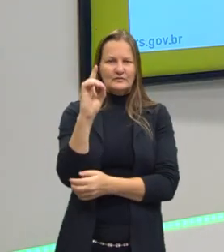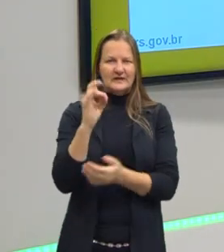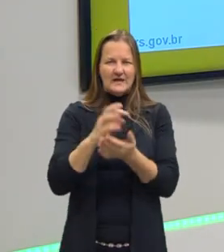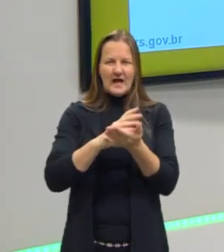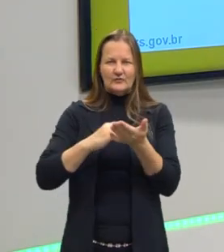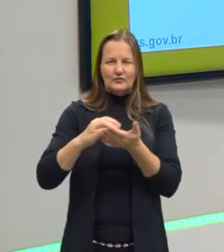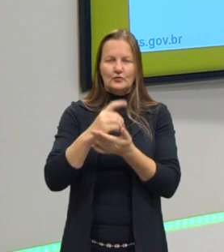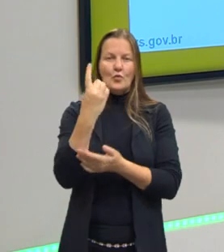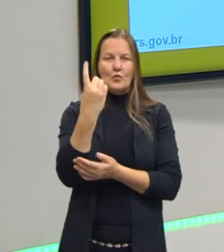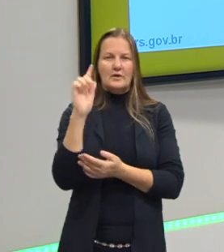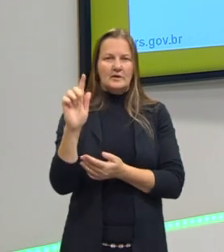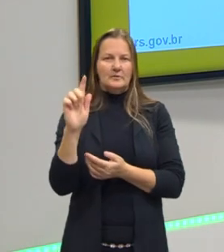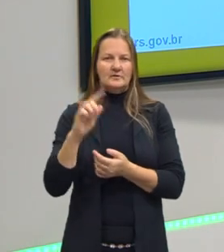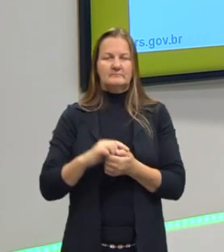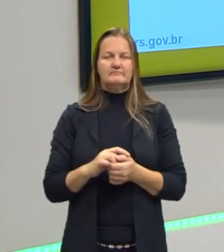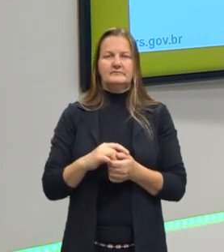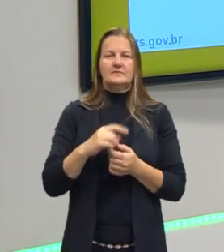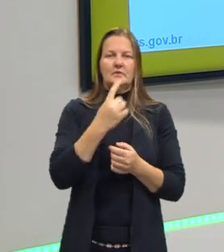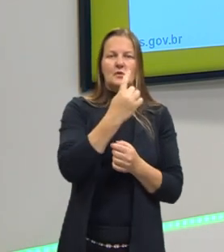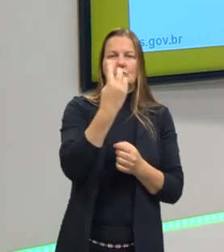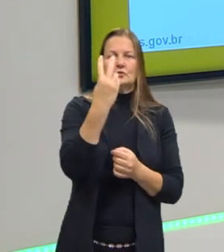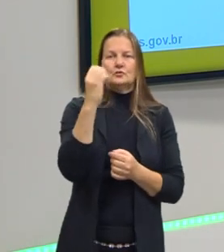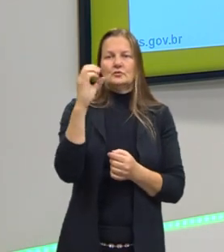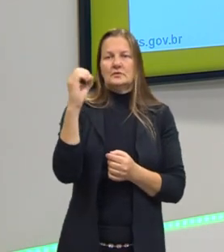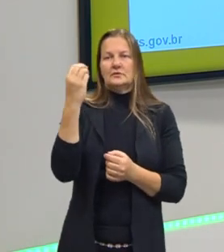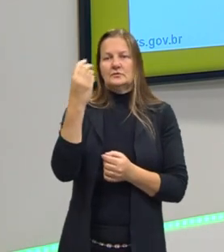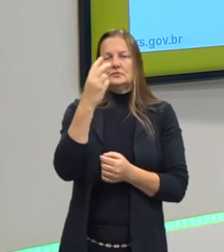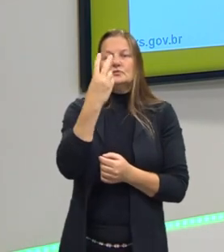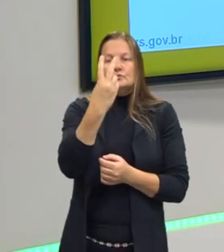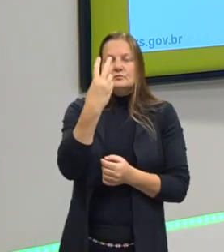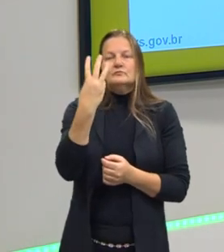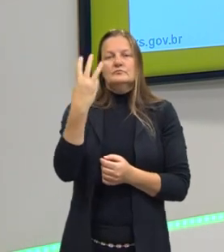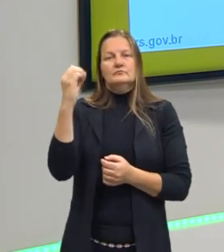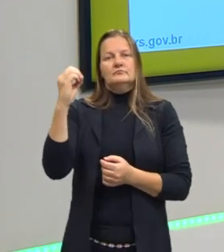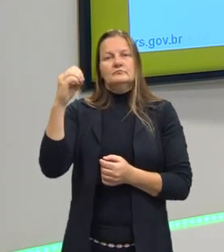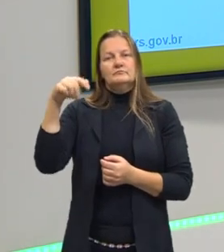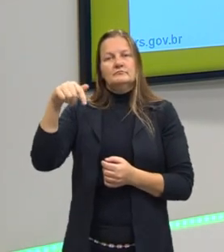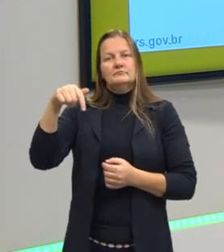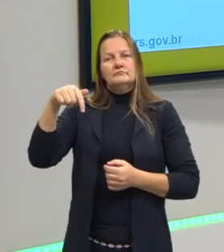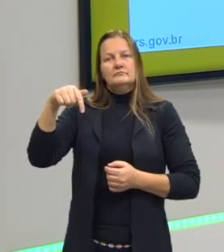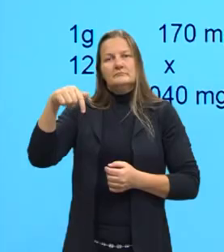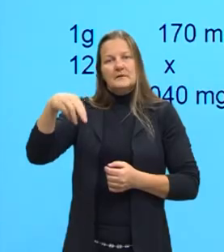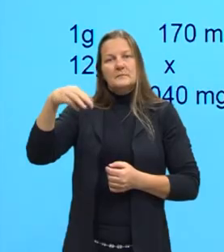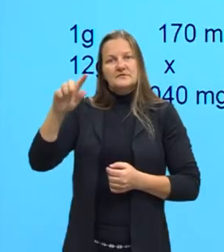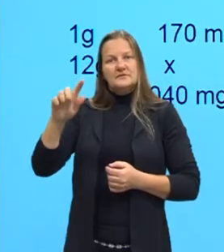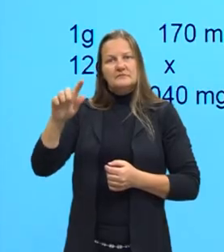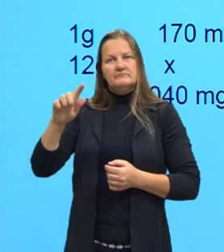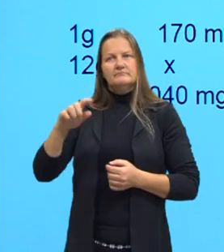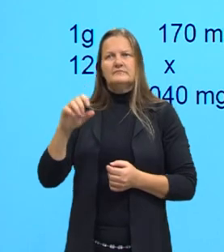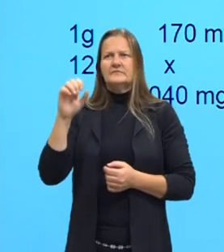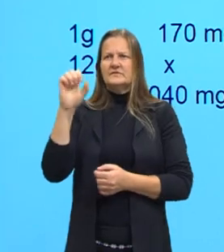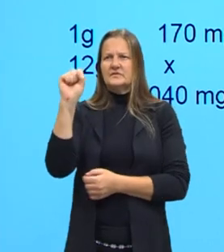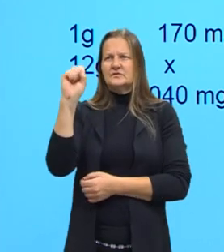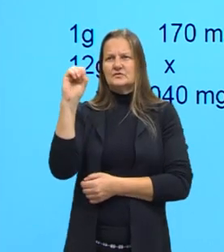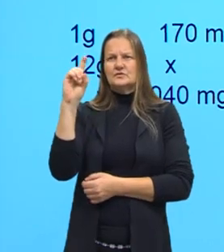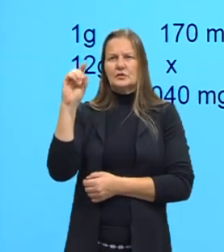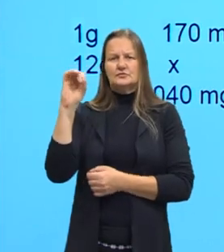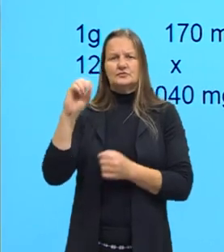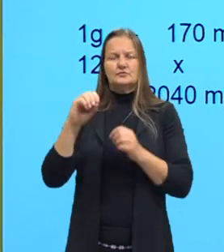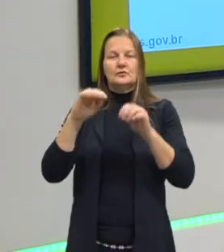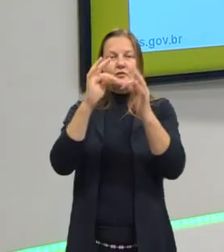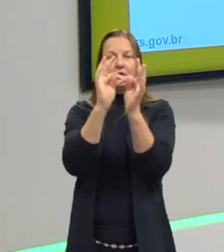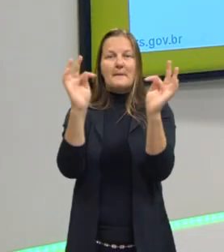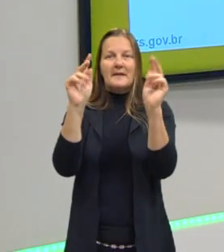1 grama de sal rosa tem 230 miligramas de sódio. Aqui eu coloquei o símbolo da tabela periódica,